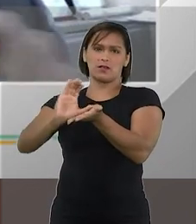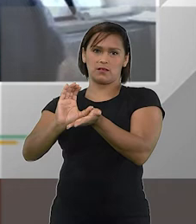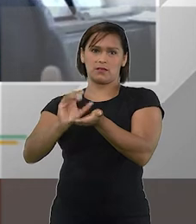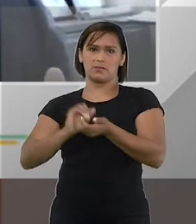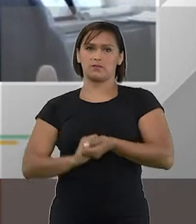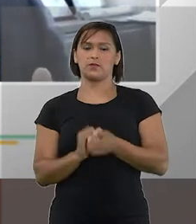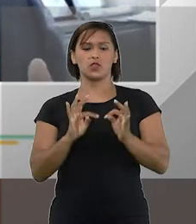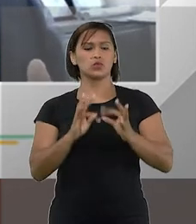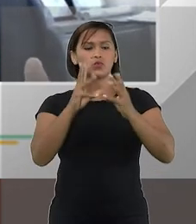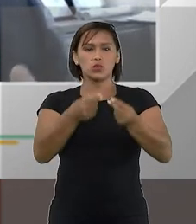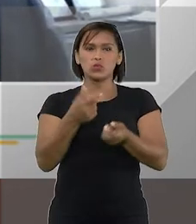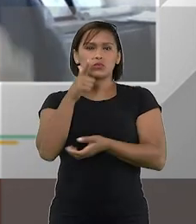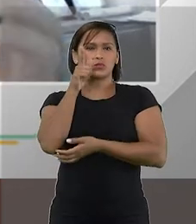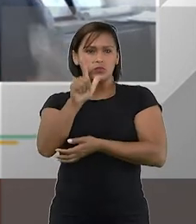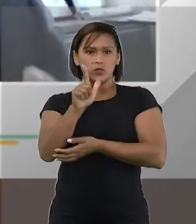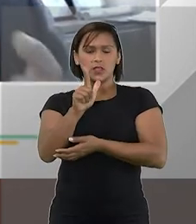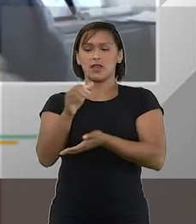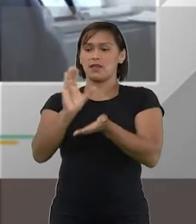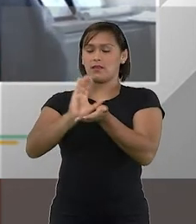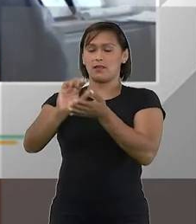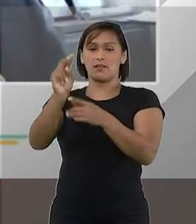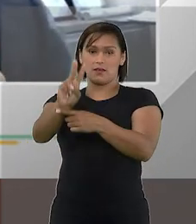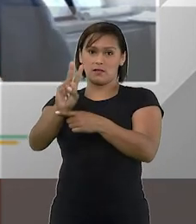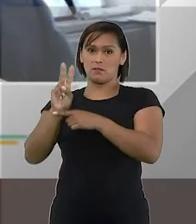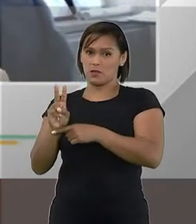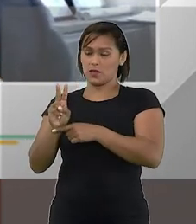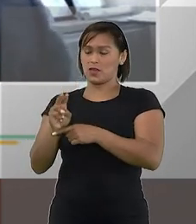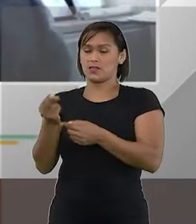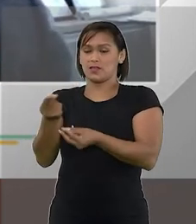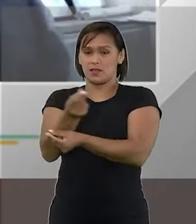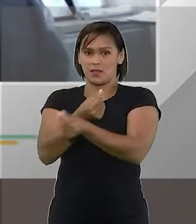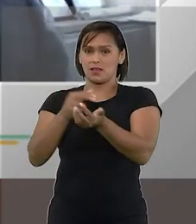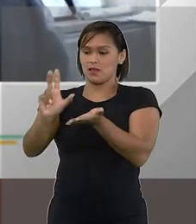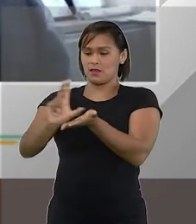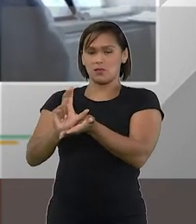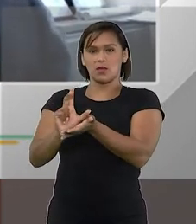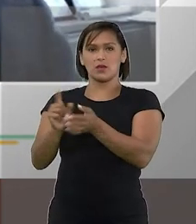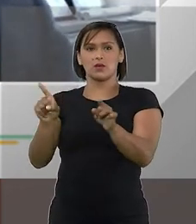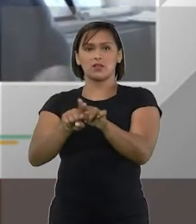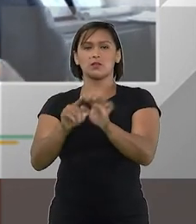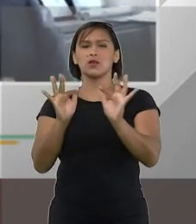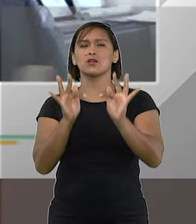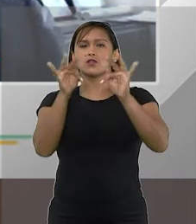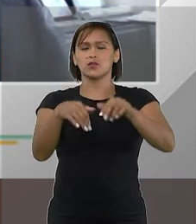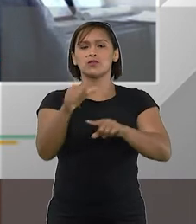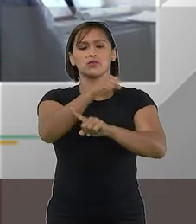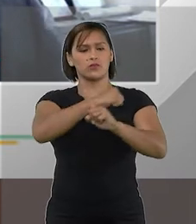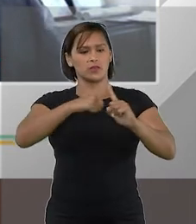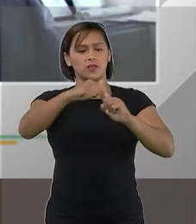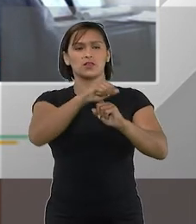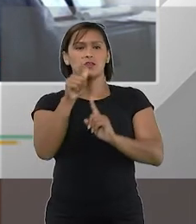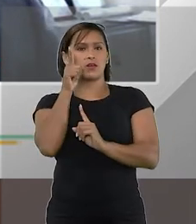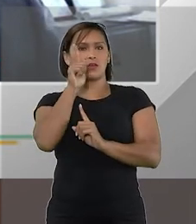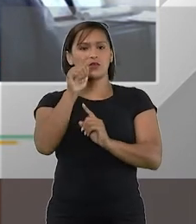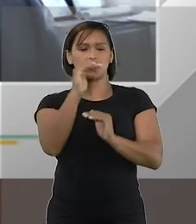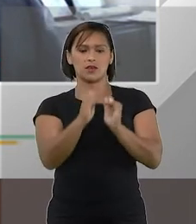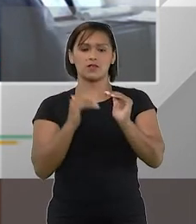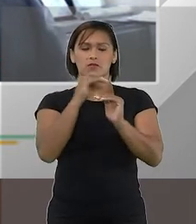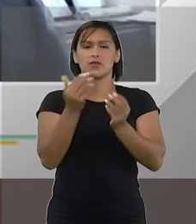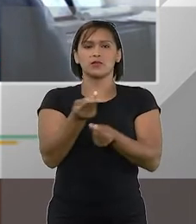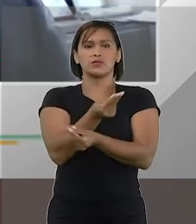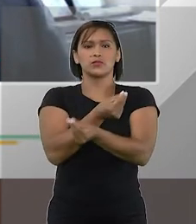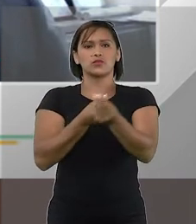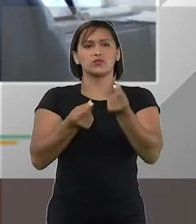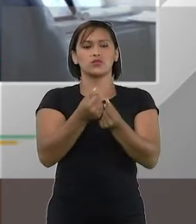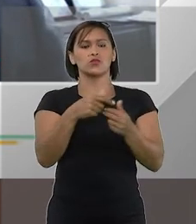ganha-ganha, todo mundo ganha, ganha quem empresta, ganha quem tomou emprestado e no final, ganha a sociedade como um todo que vai